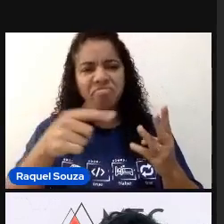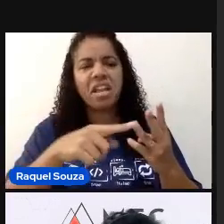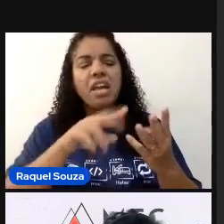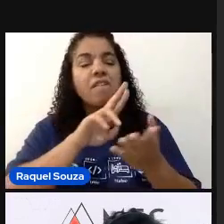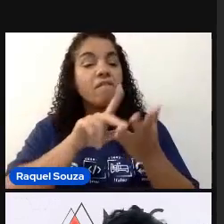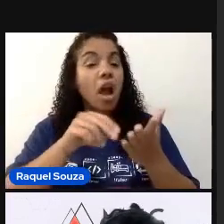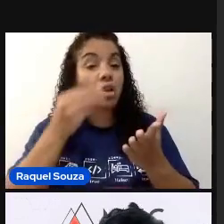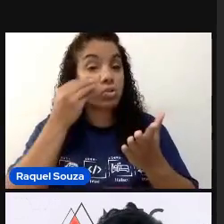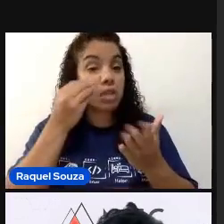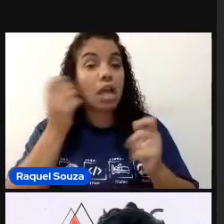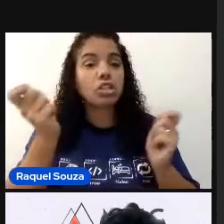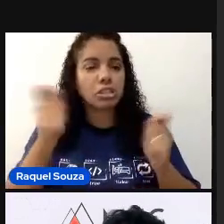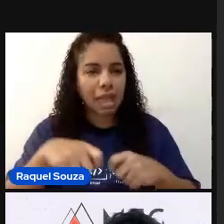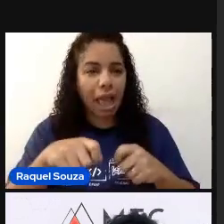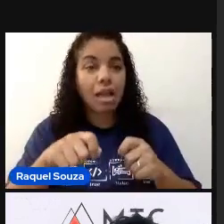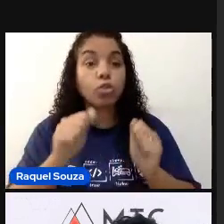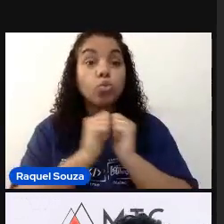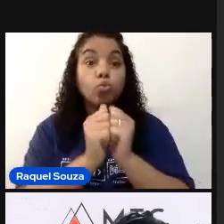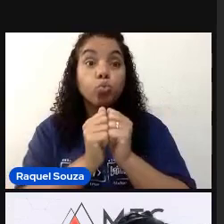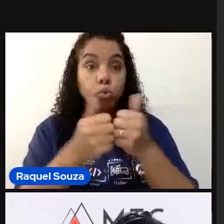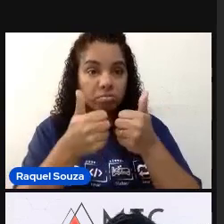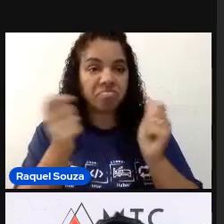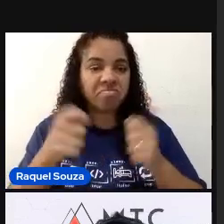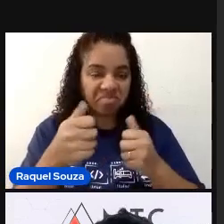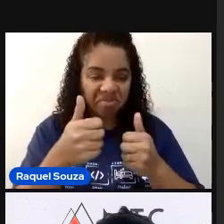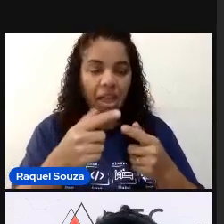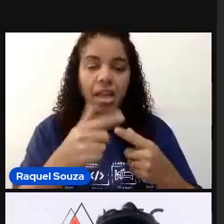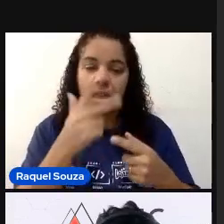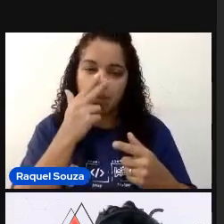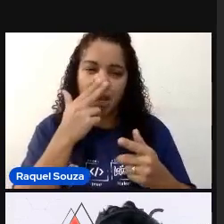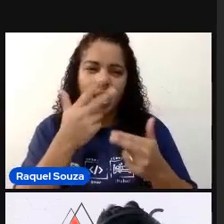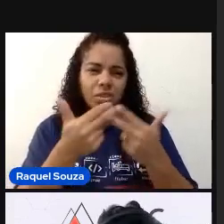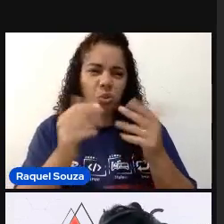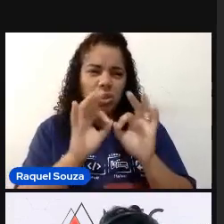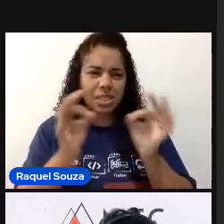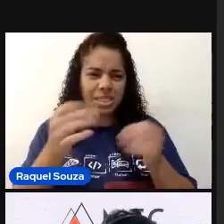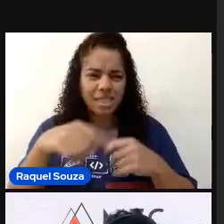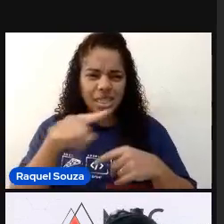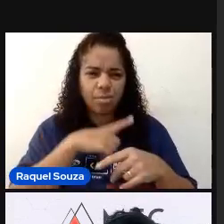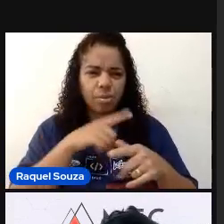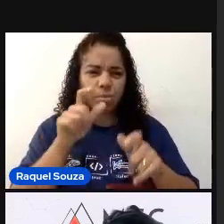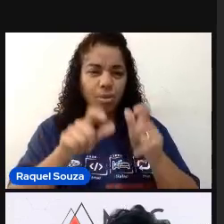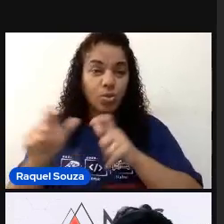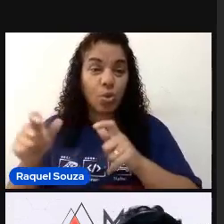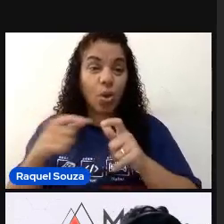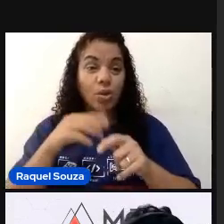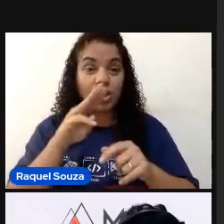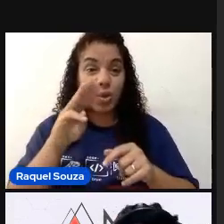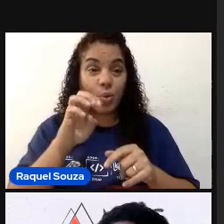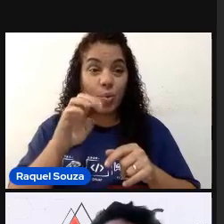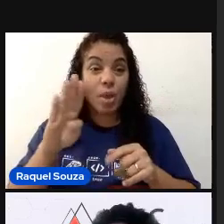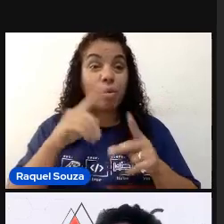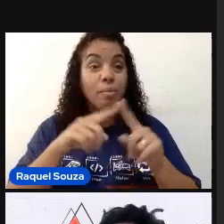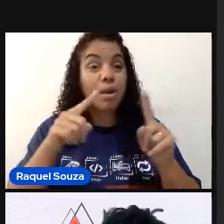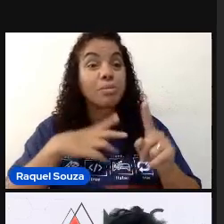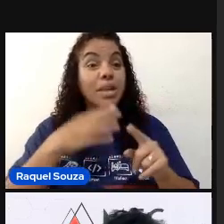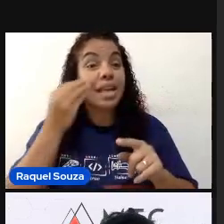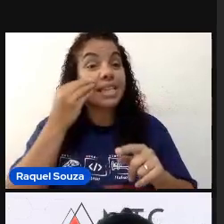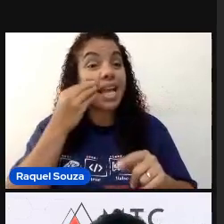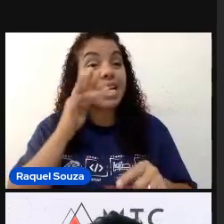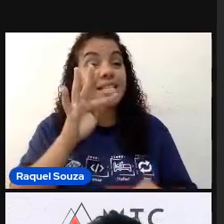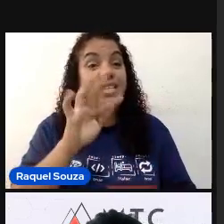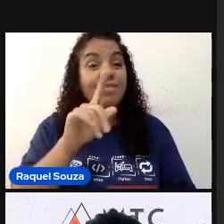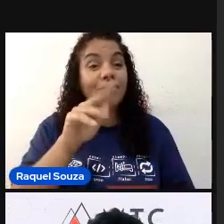de uma vez só. E parecem coisas simples para a galera de web, só que para quem testa Flutter, não é tão simples assim.